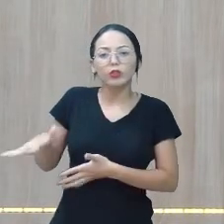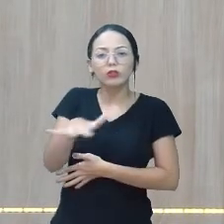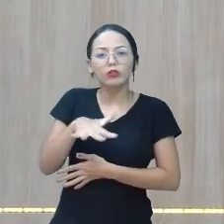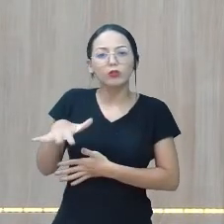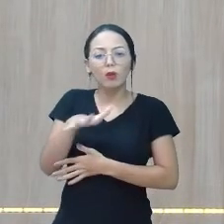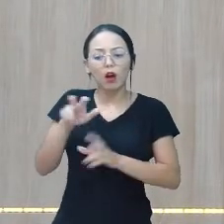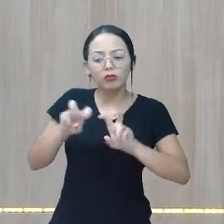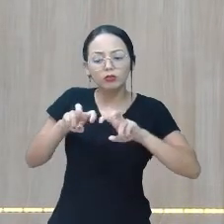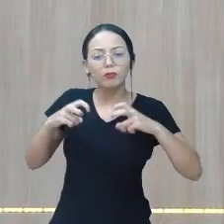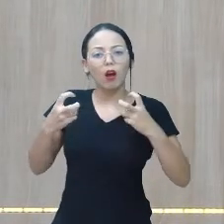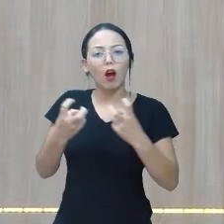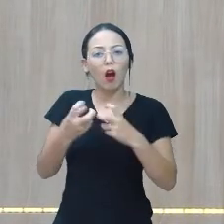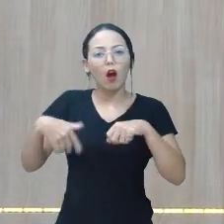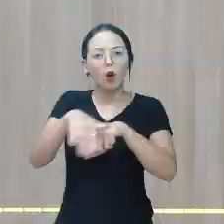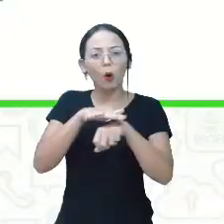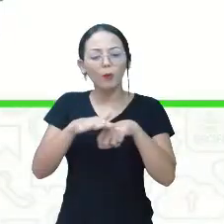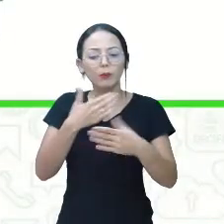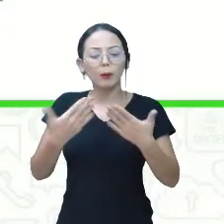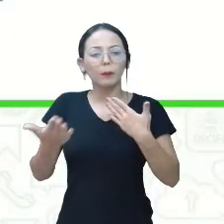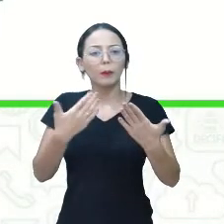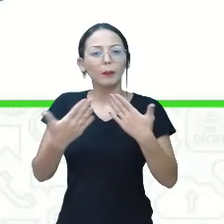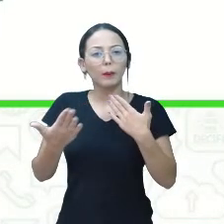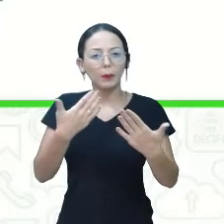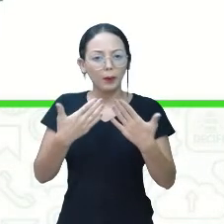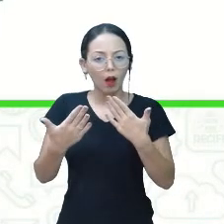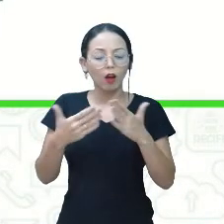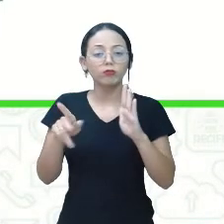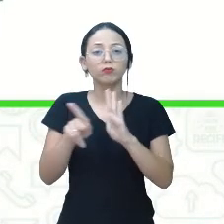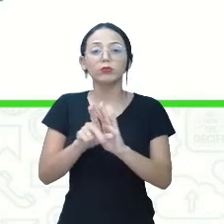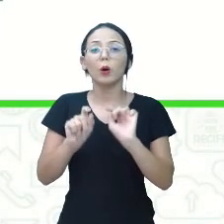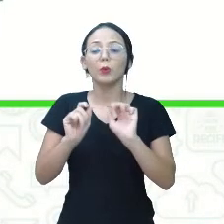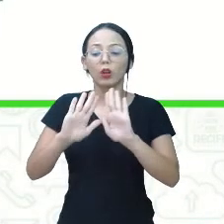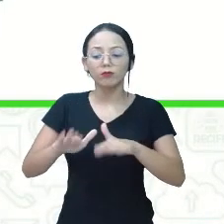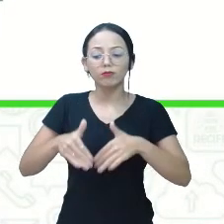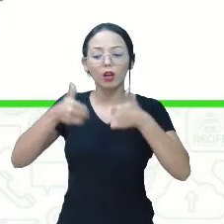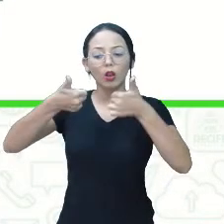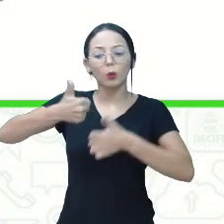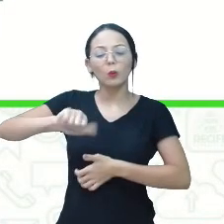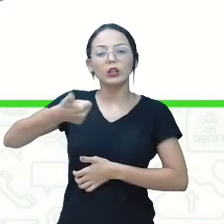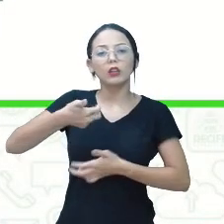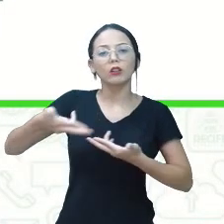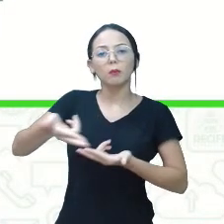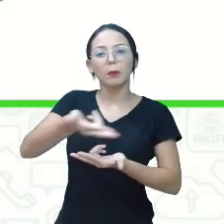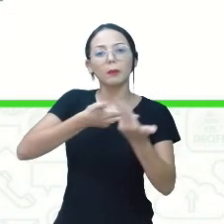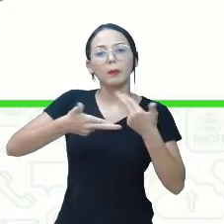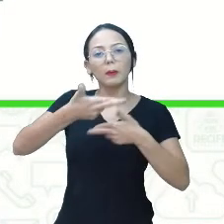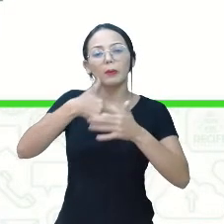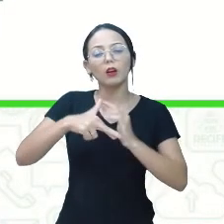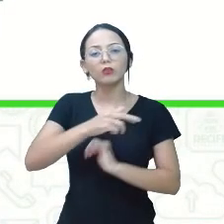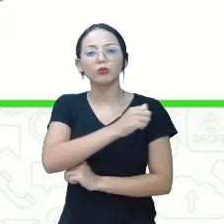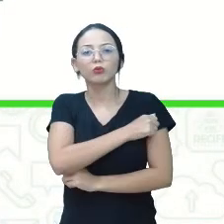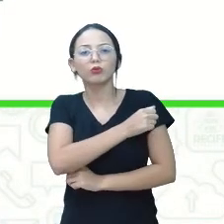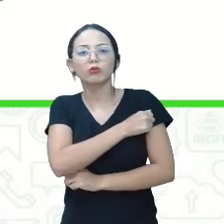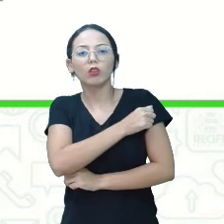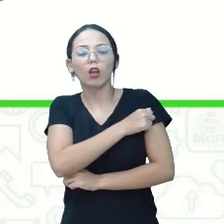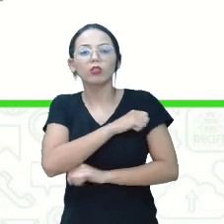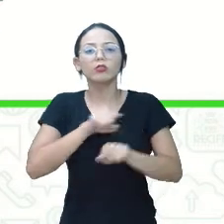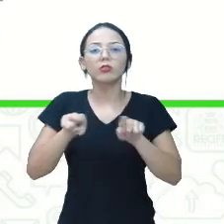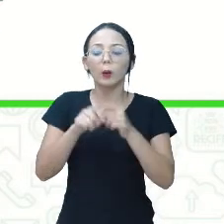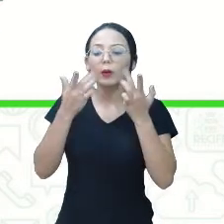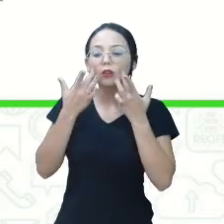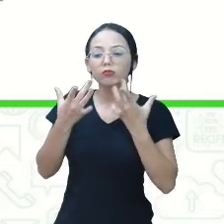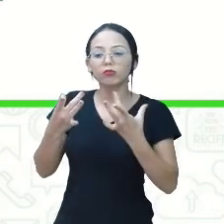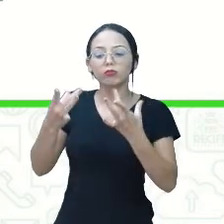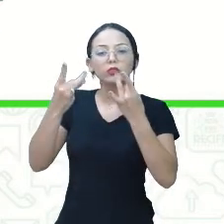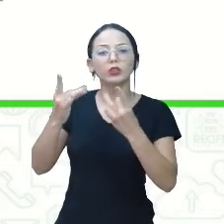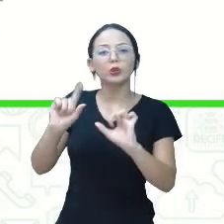diálogo que favoreçam os laços afetivos e melhorem a qualidade das relações entre os estudantes e prestar atenção